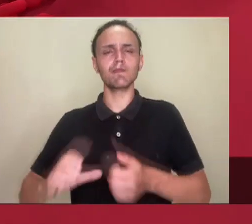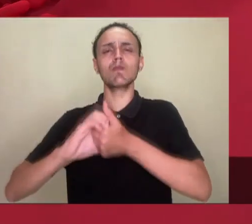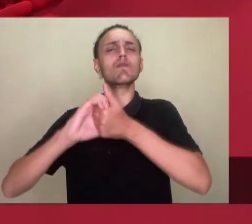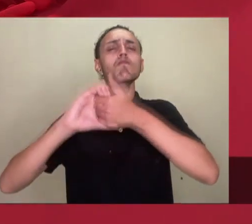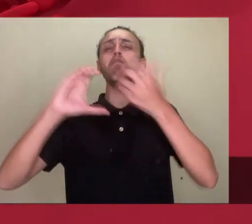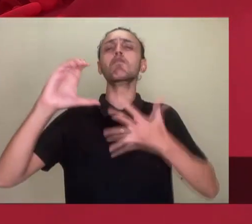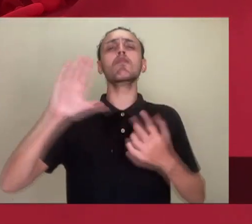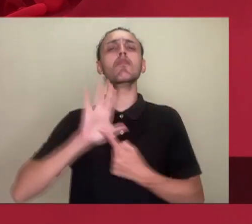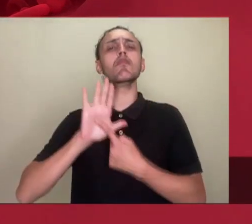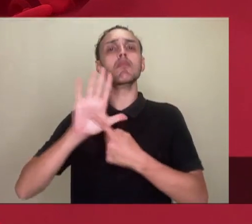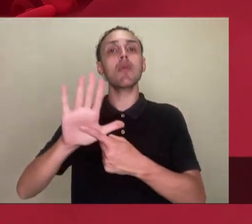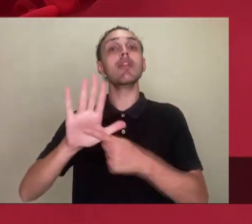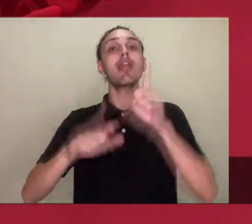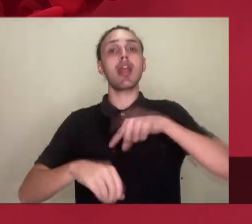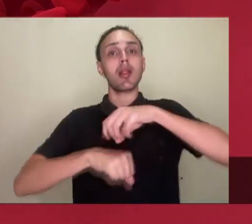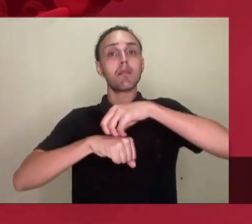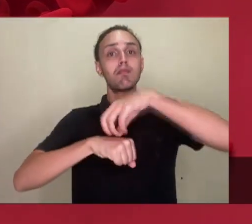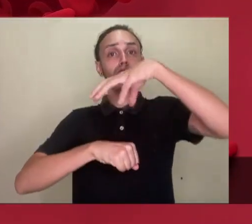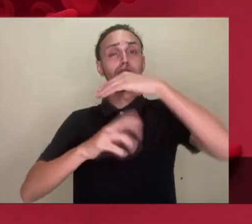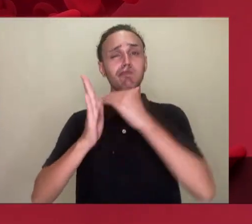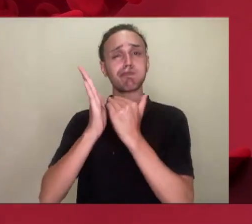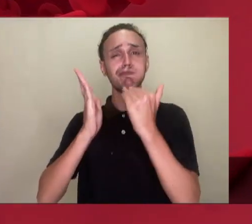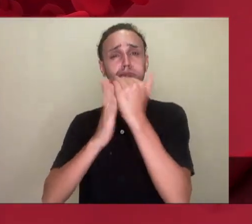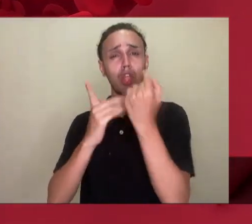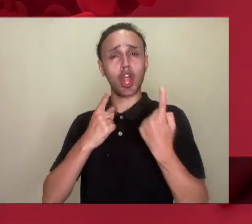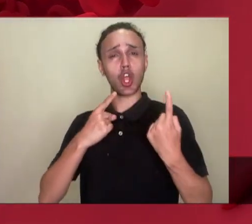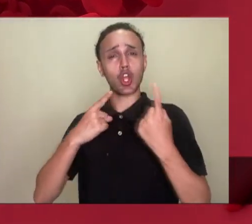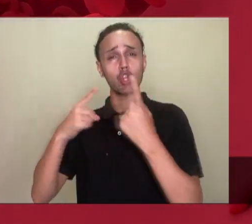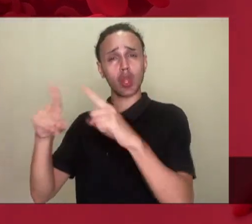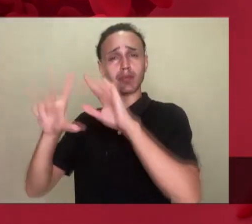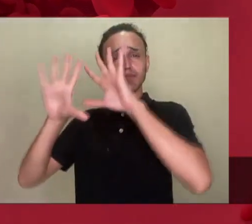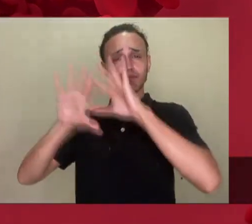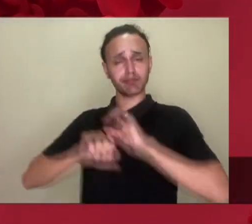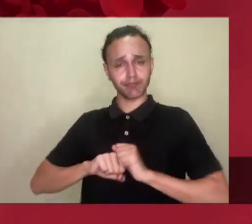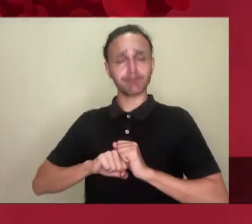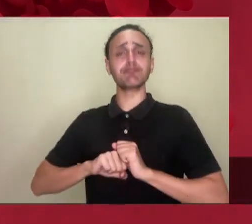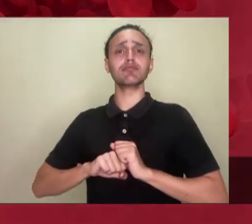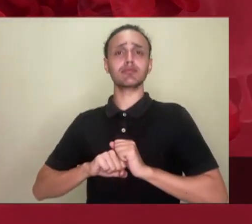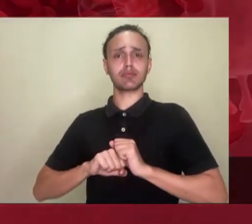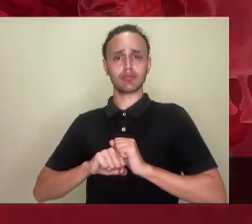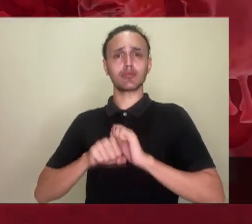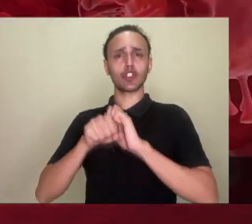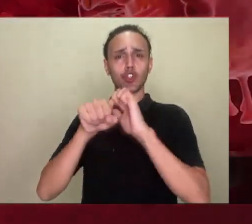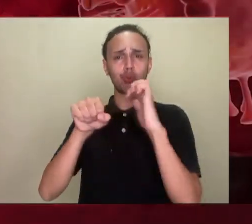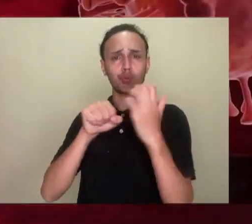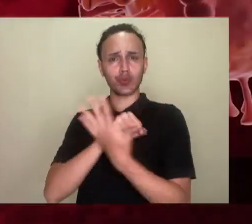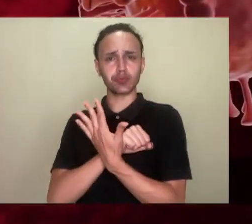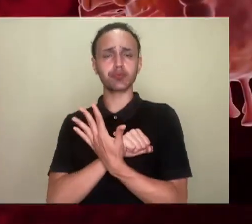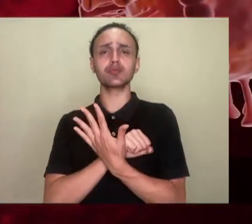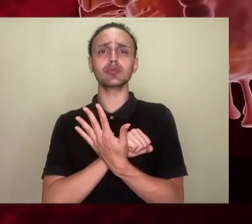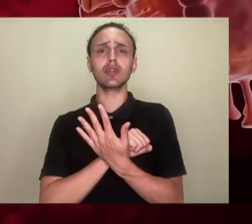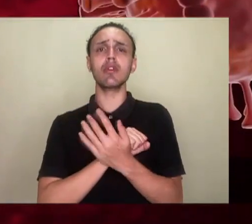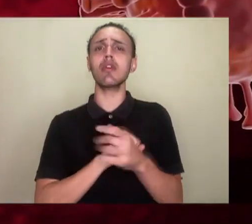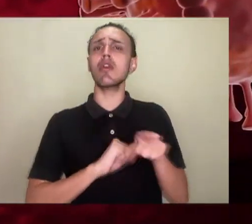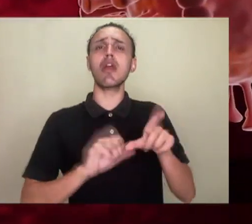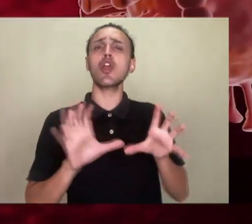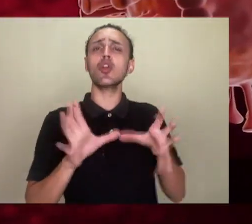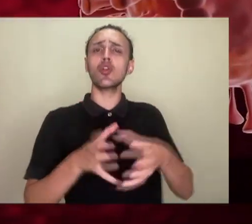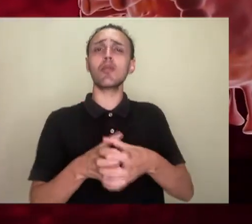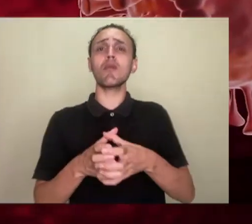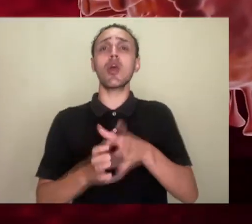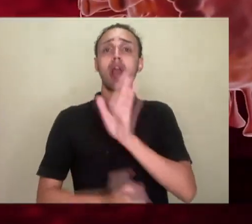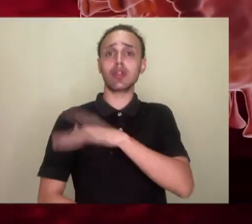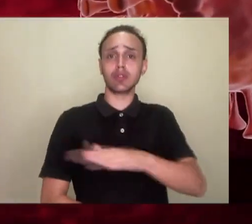Caracterizada por uma resposta inflamatória exagerada que acontece dias ou semanas após a infecção pelo novo